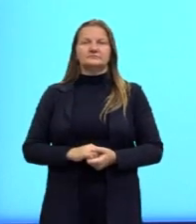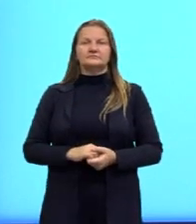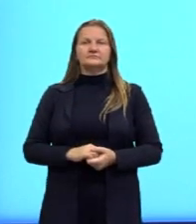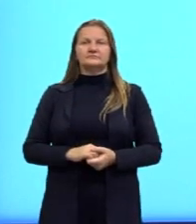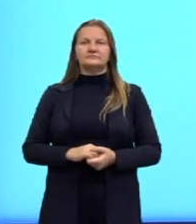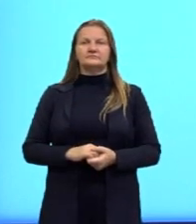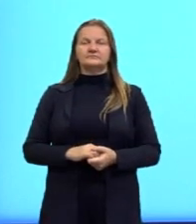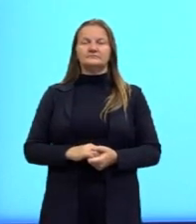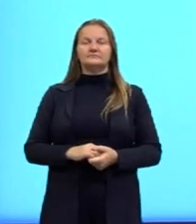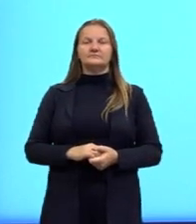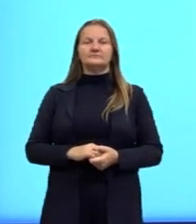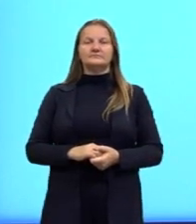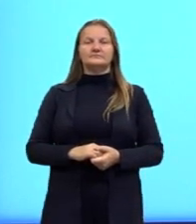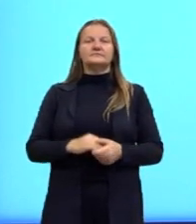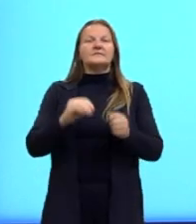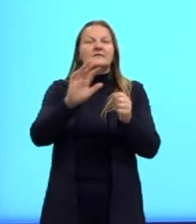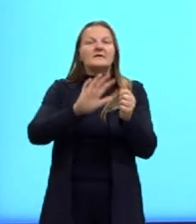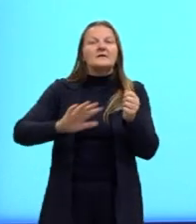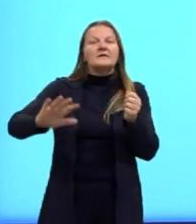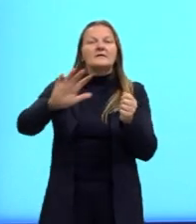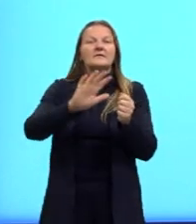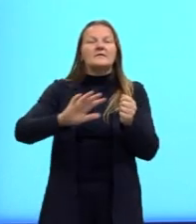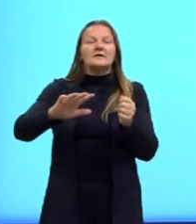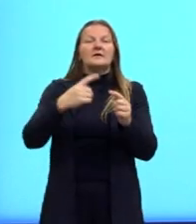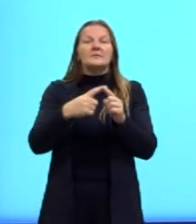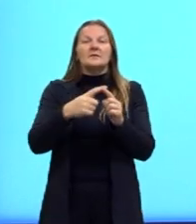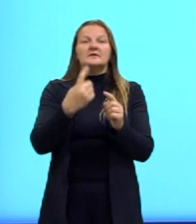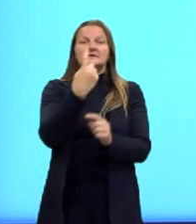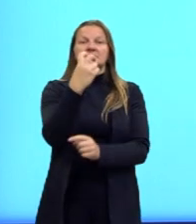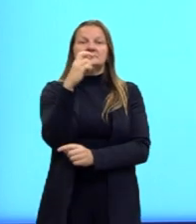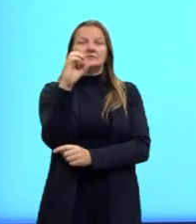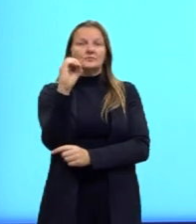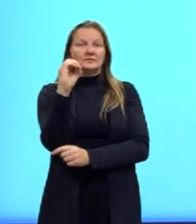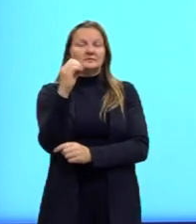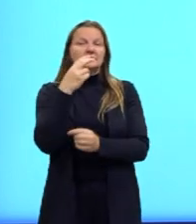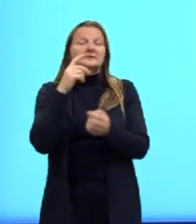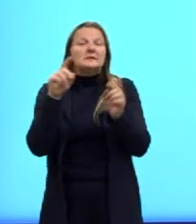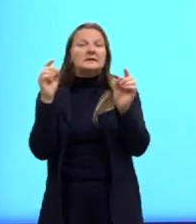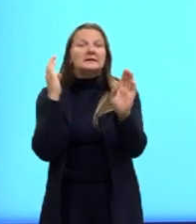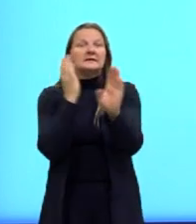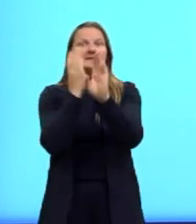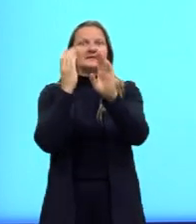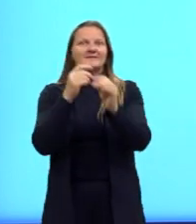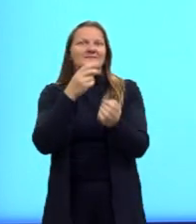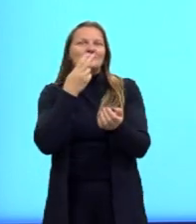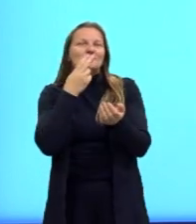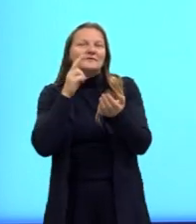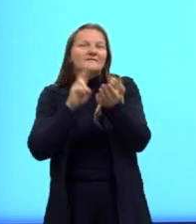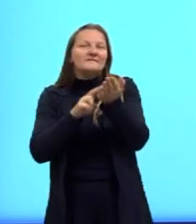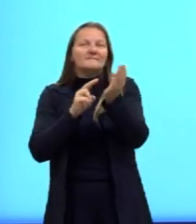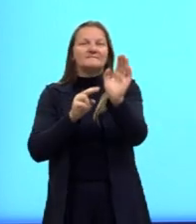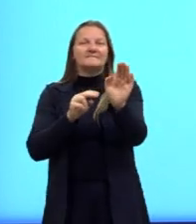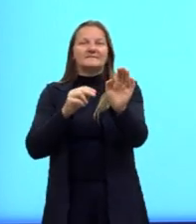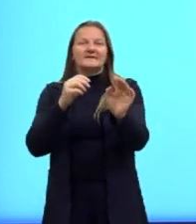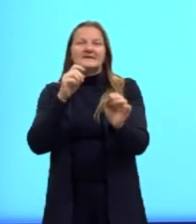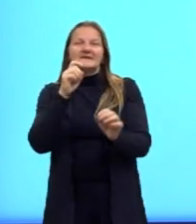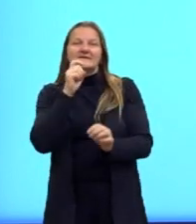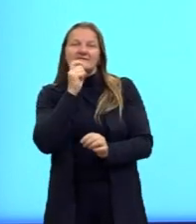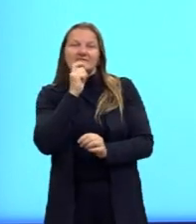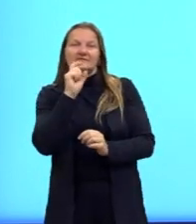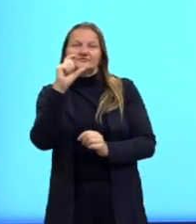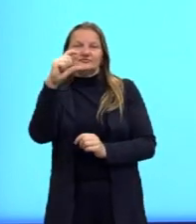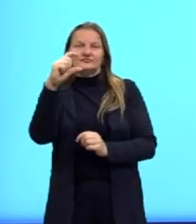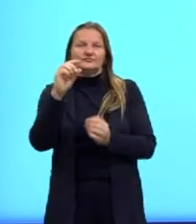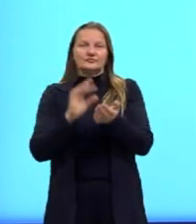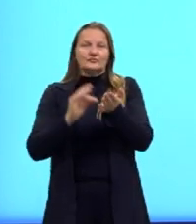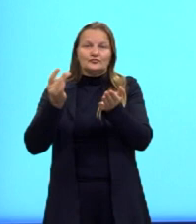Essa é a área que a gente busca para obter ali o selo de eficiência, né? Agora, vamos dar uma